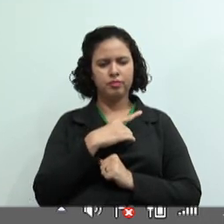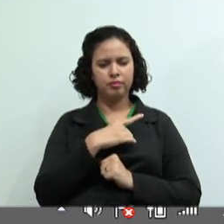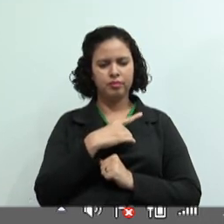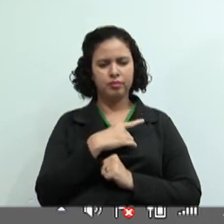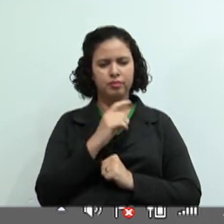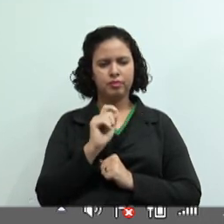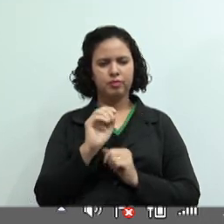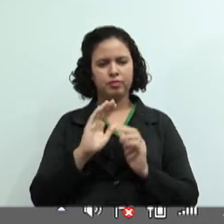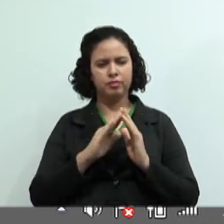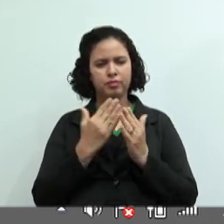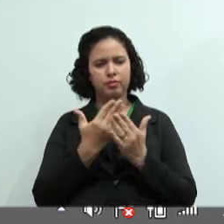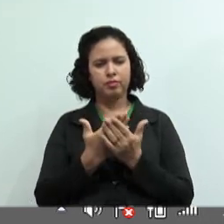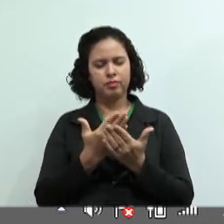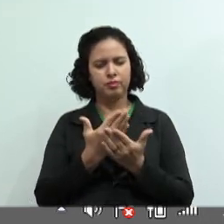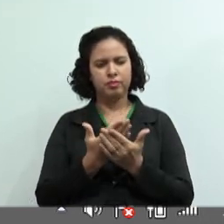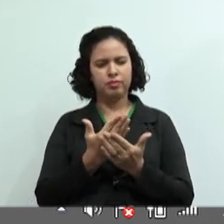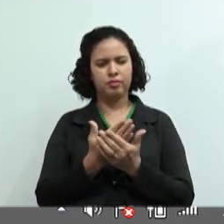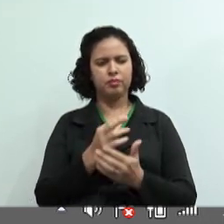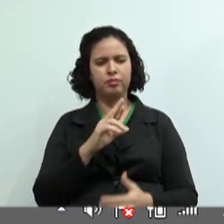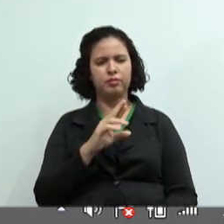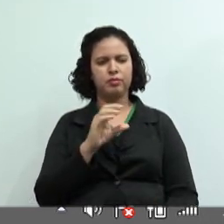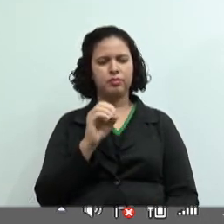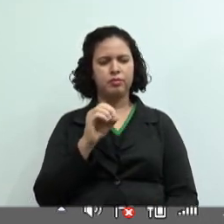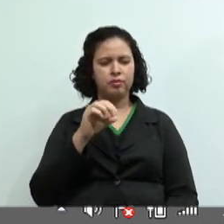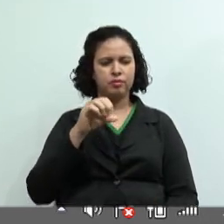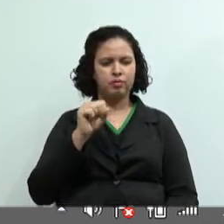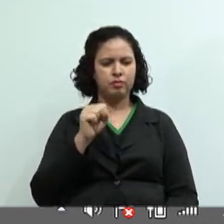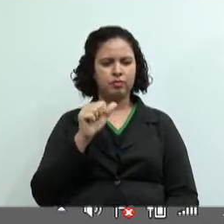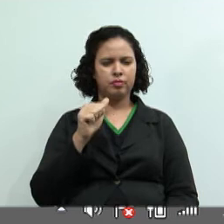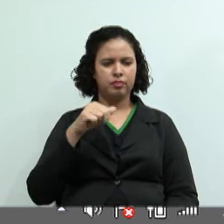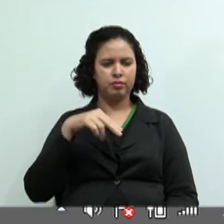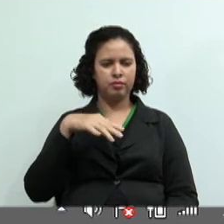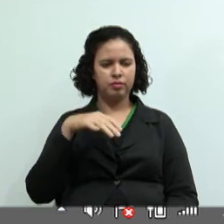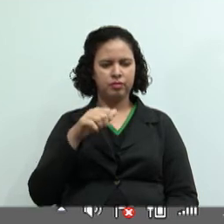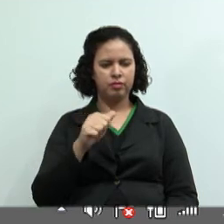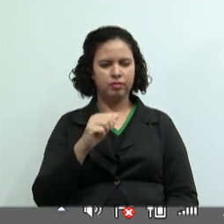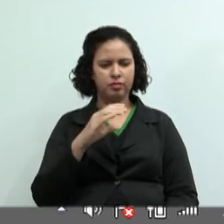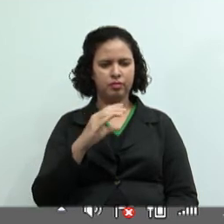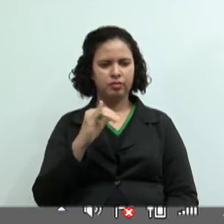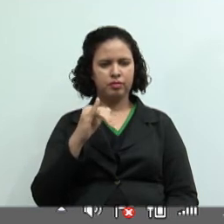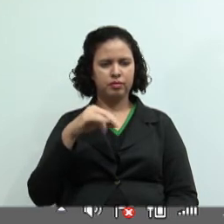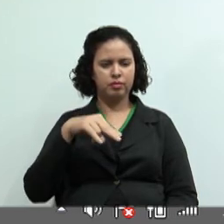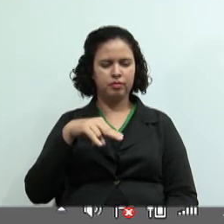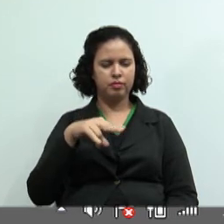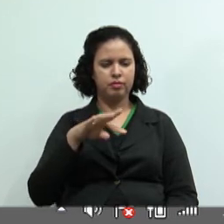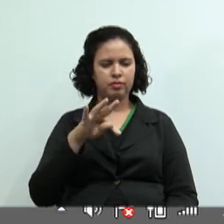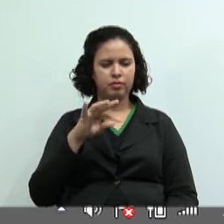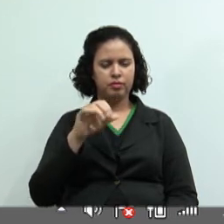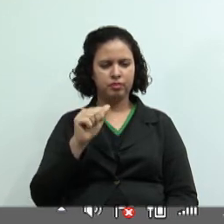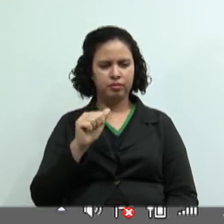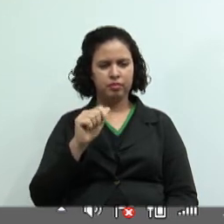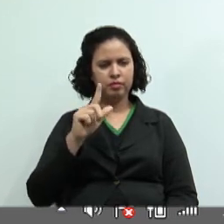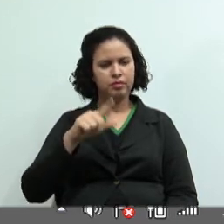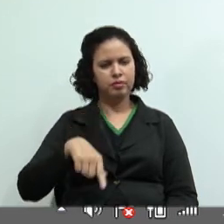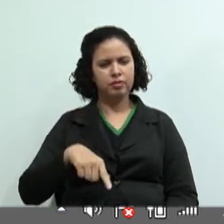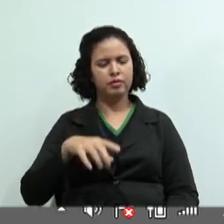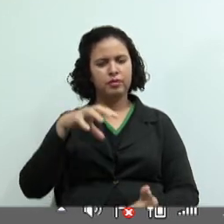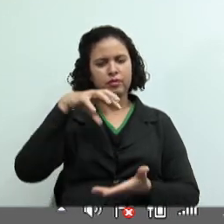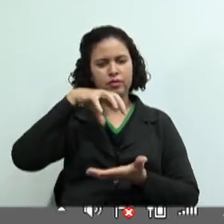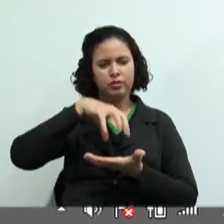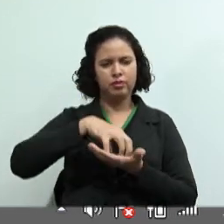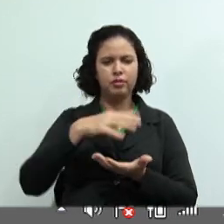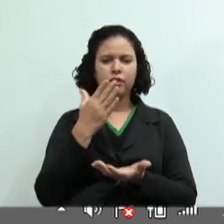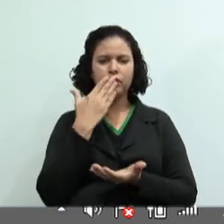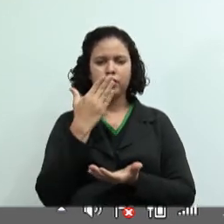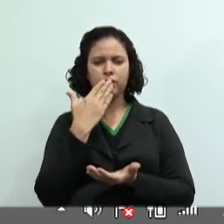maravilha, a escola Rosana Cintalarga, da aldeia indígena Tenente Marques, da